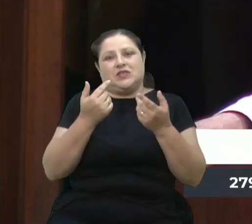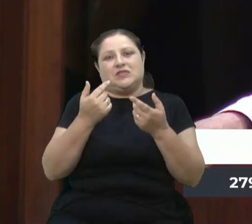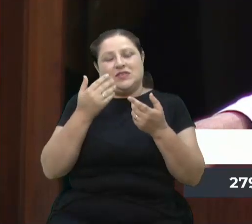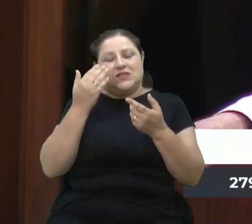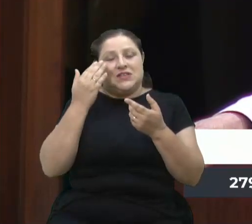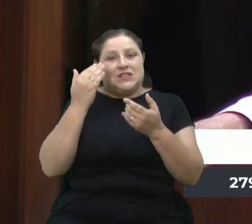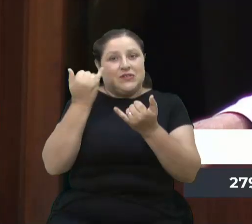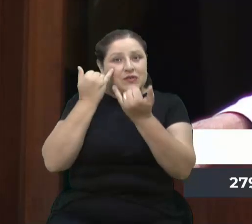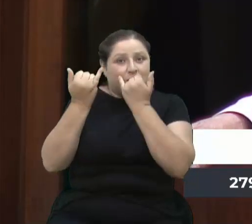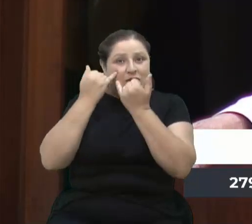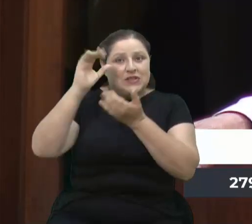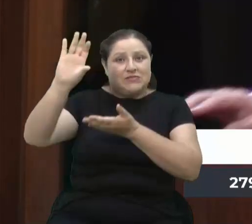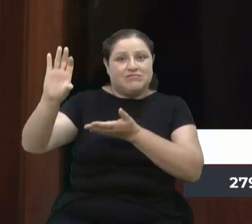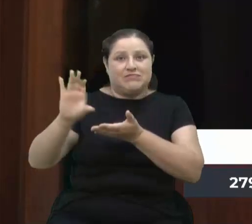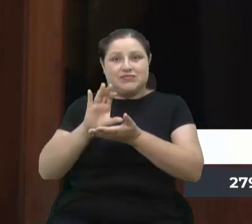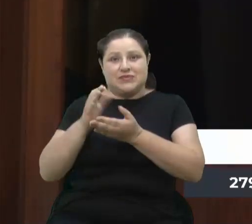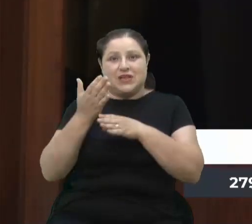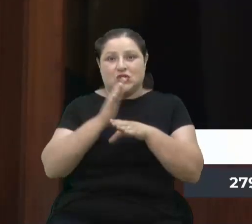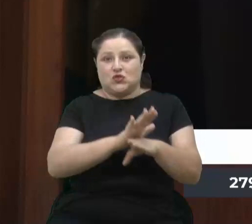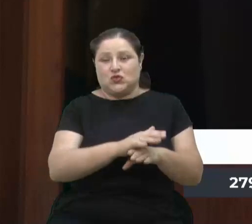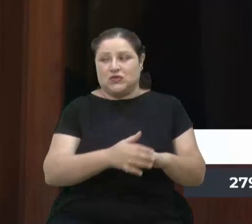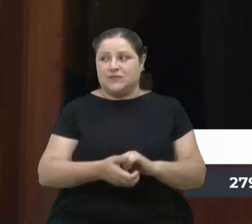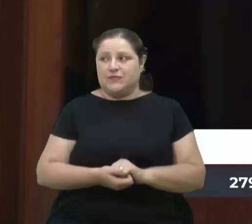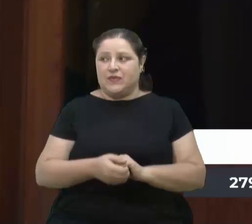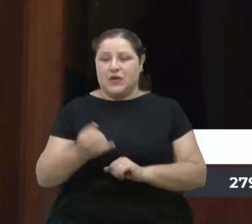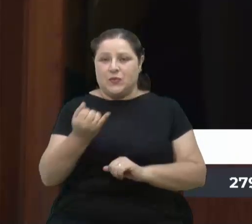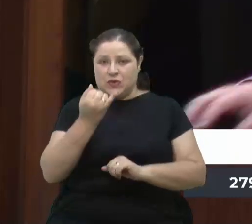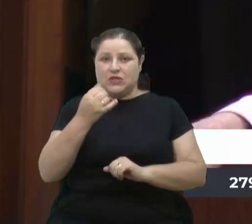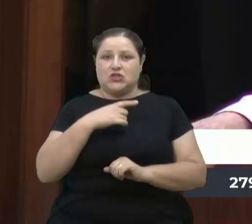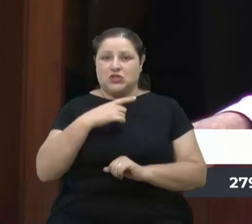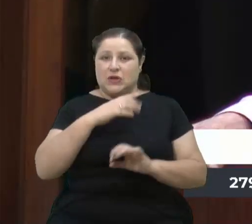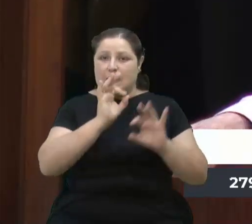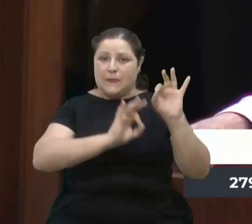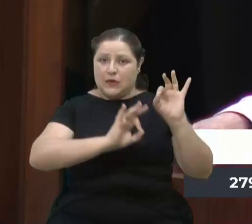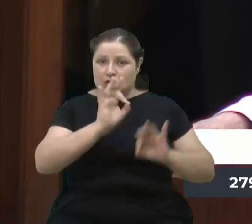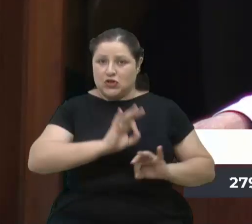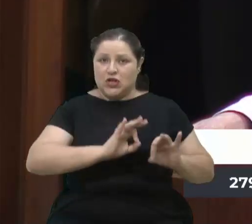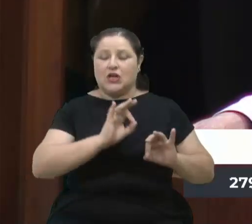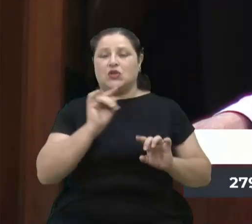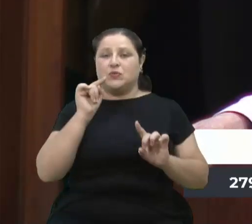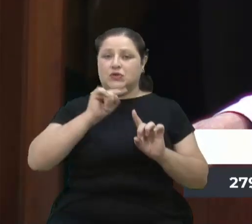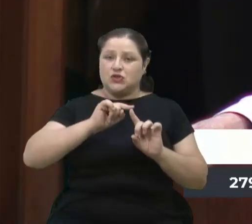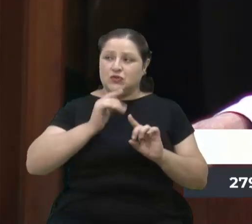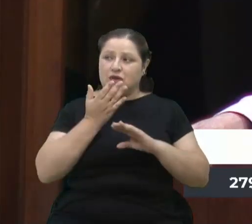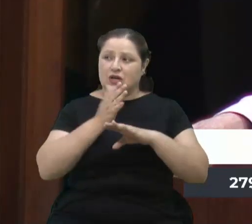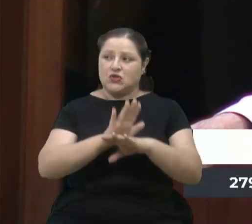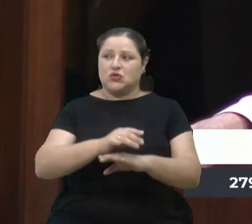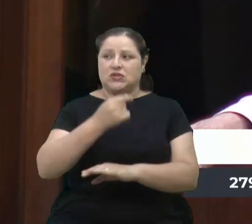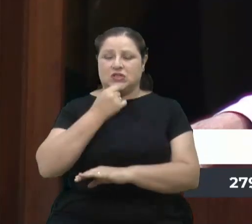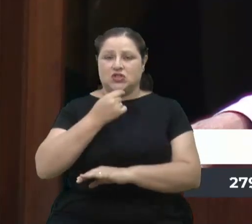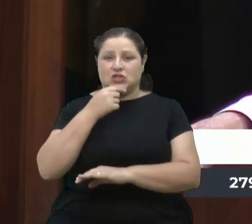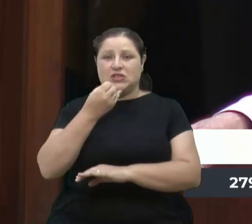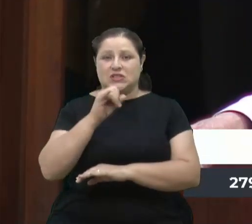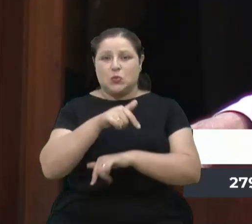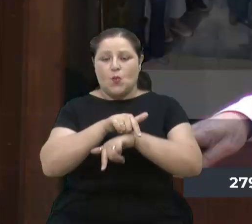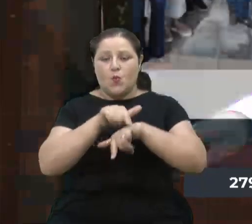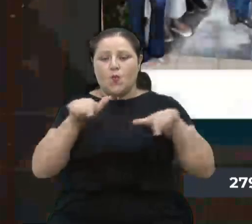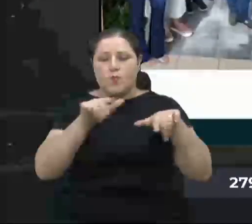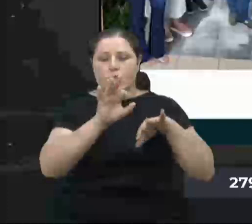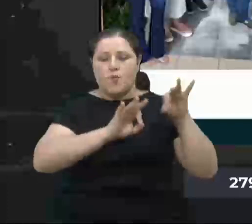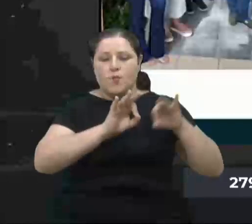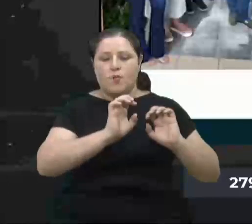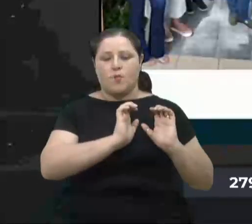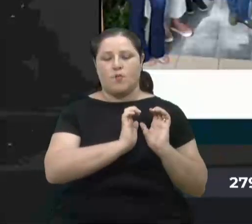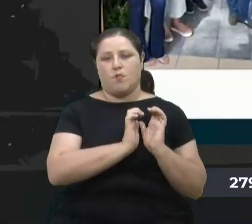Então, é importante isso, terem projetos para ajudar a Caxias do Sul. Se não tivéssemos um projeto da